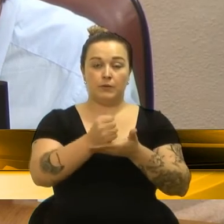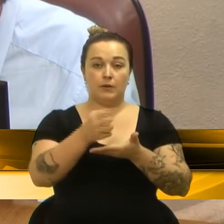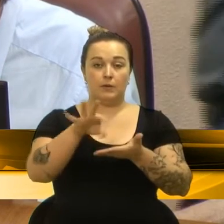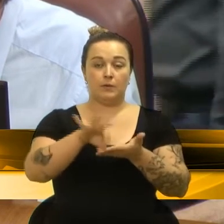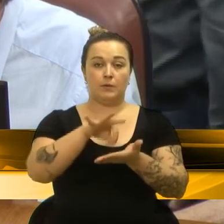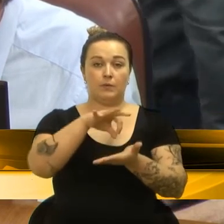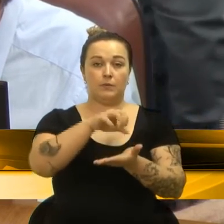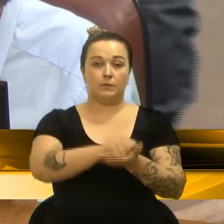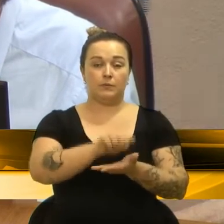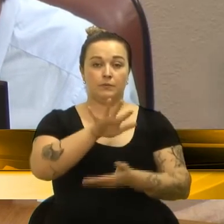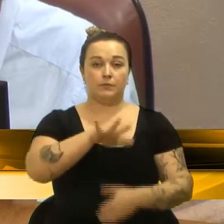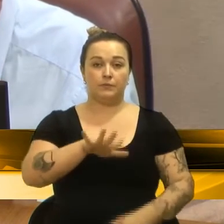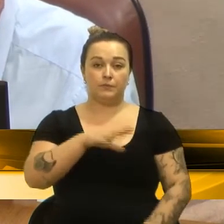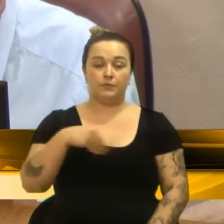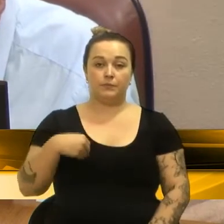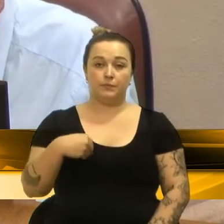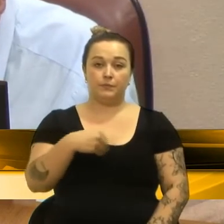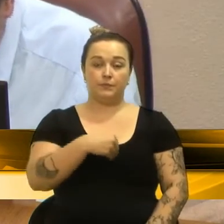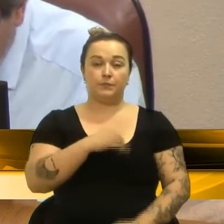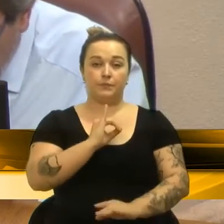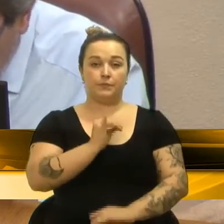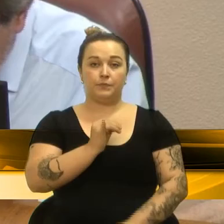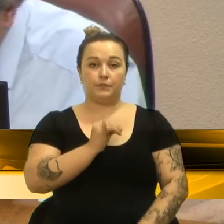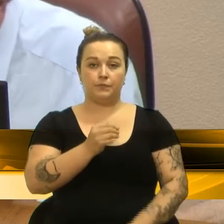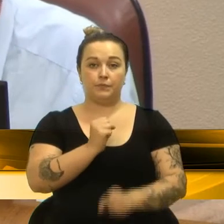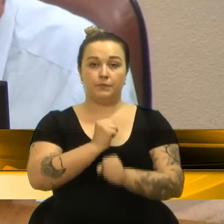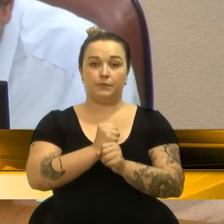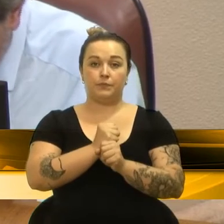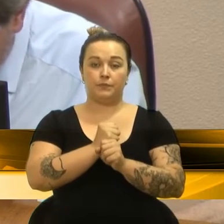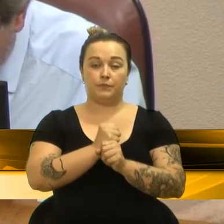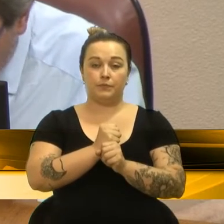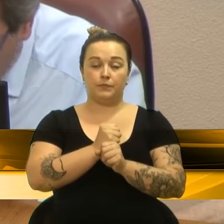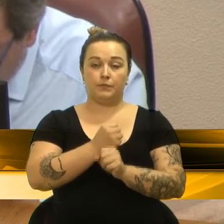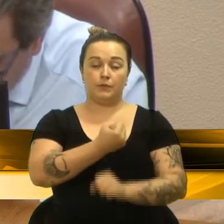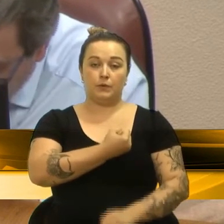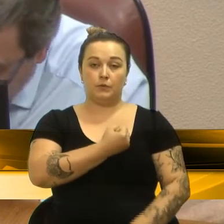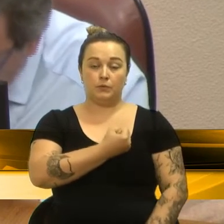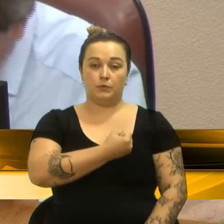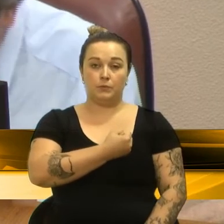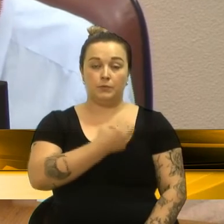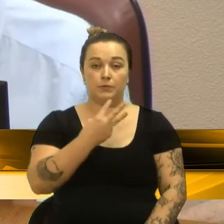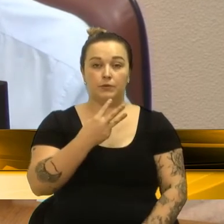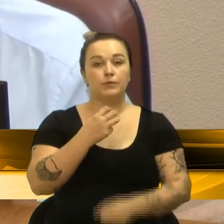de reserva para a área médica referente ao edital de abertura, número 3, 2013,